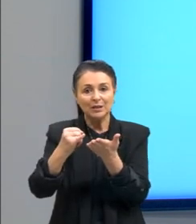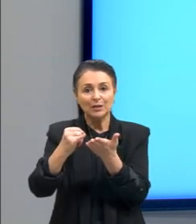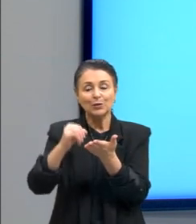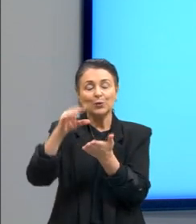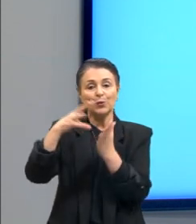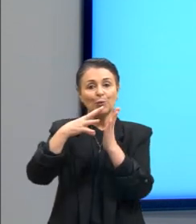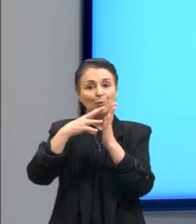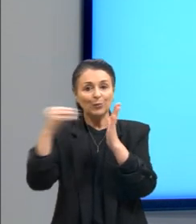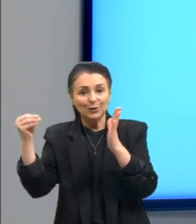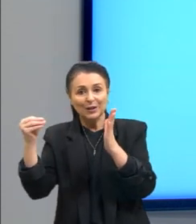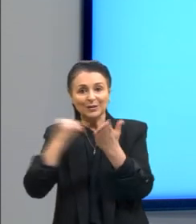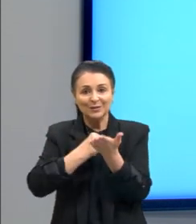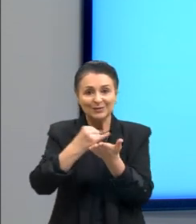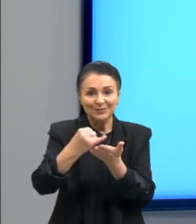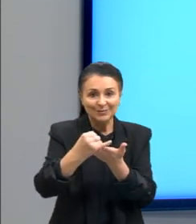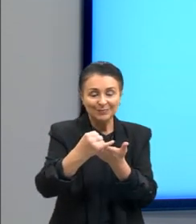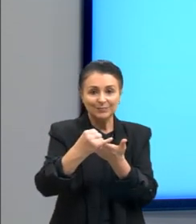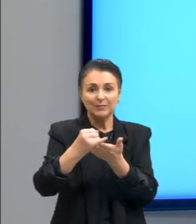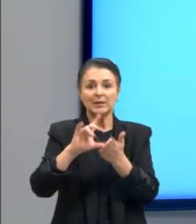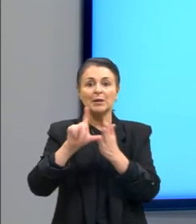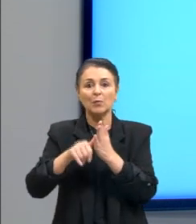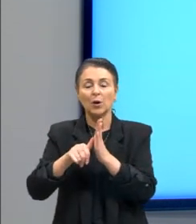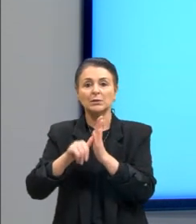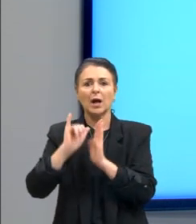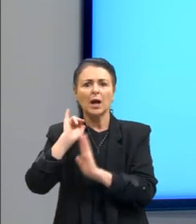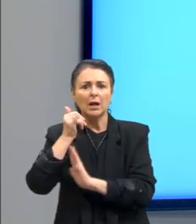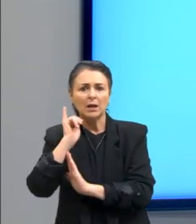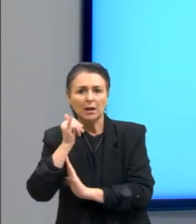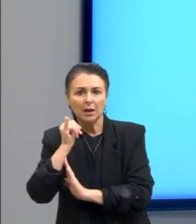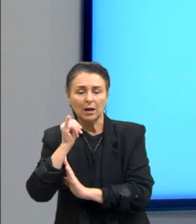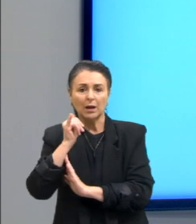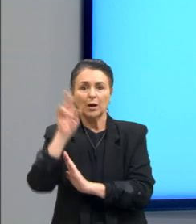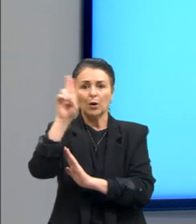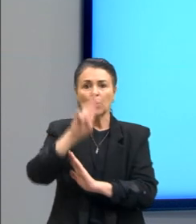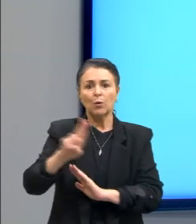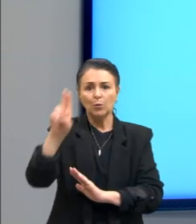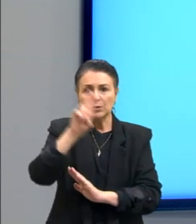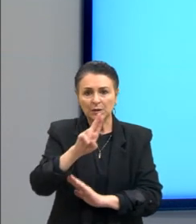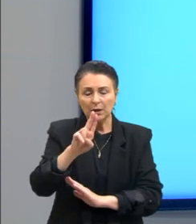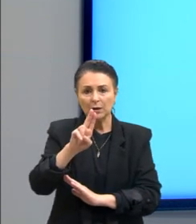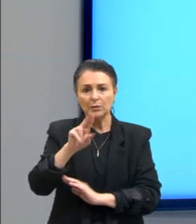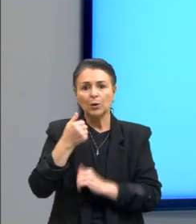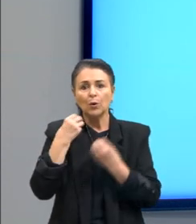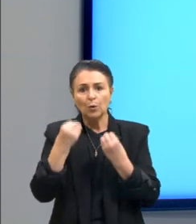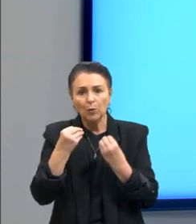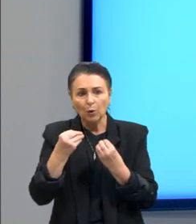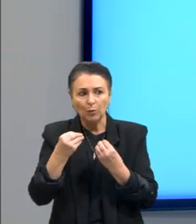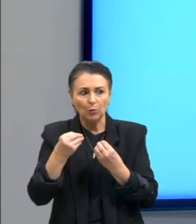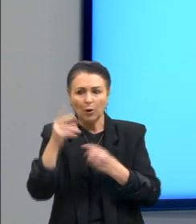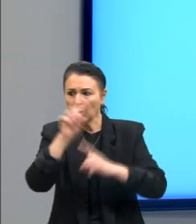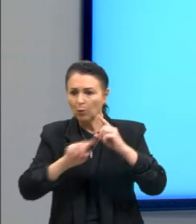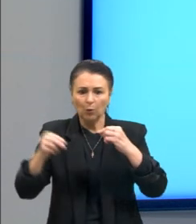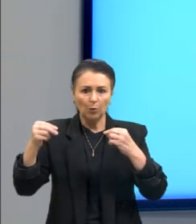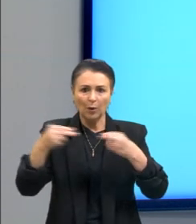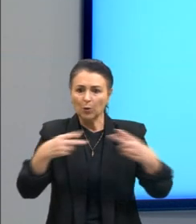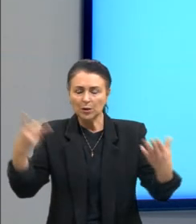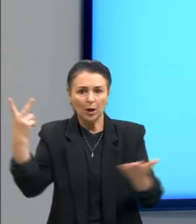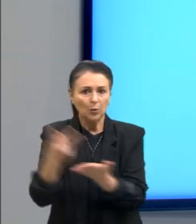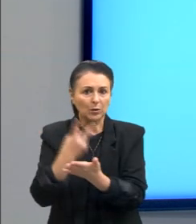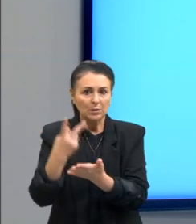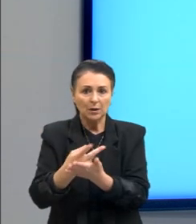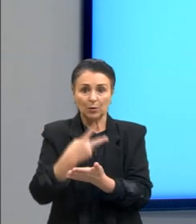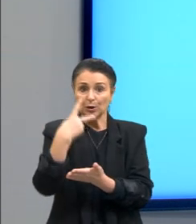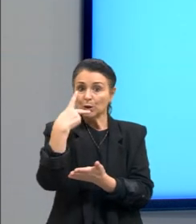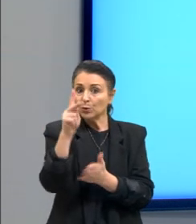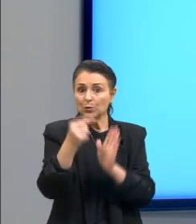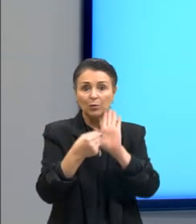depois narração com esse recurso deve-se narrar um acontecimento que apresentará a tua